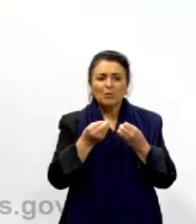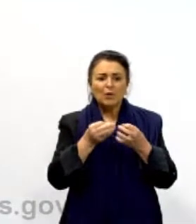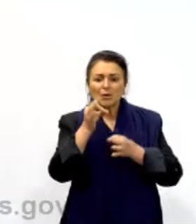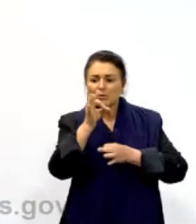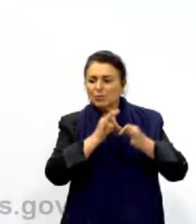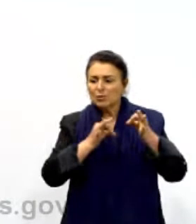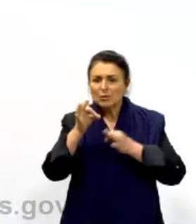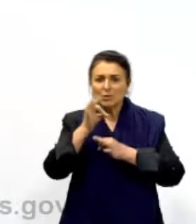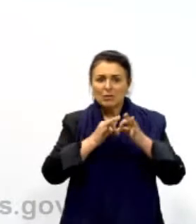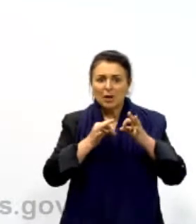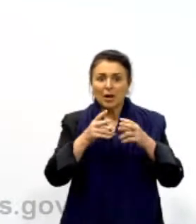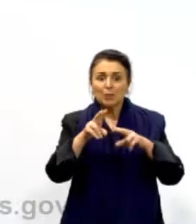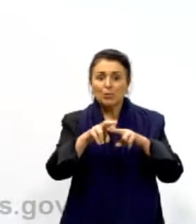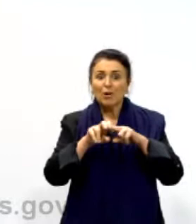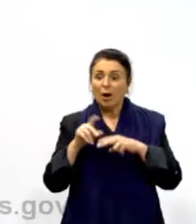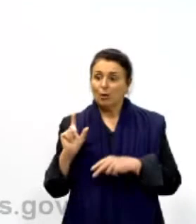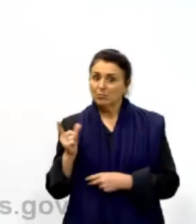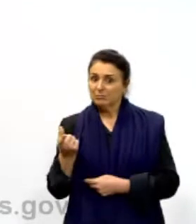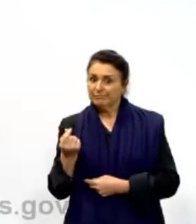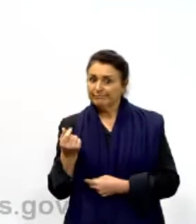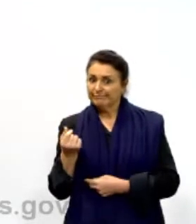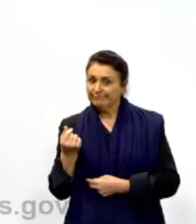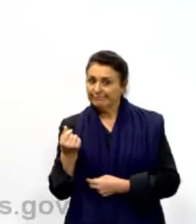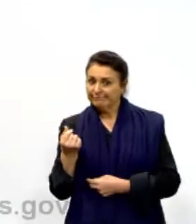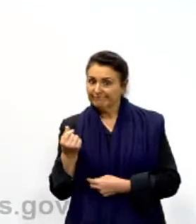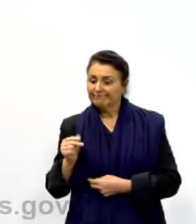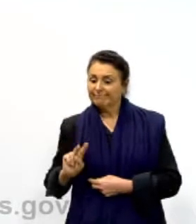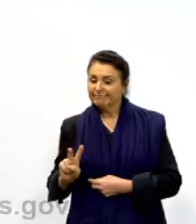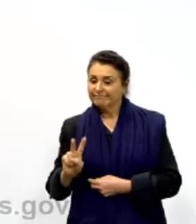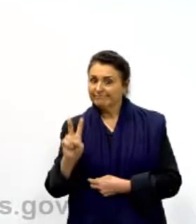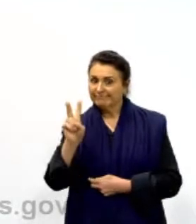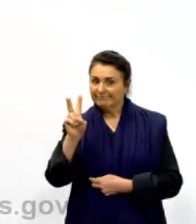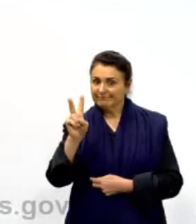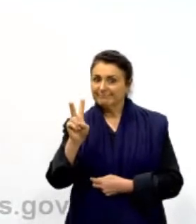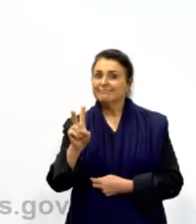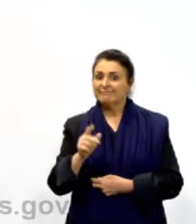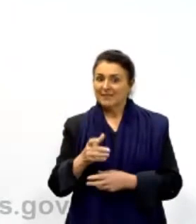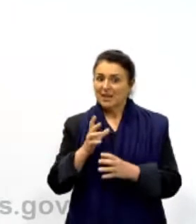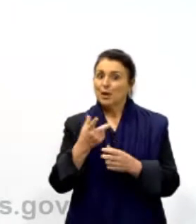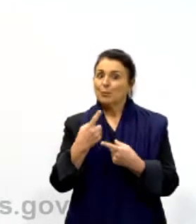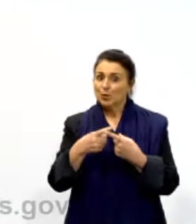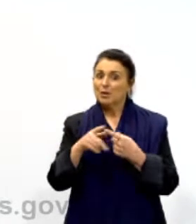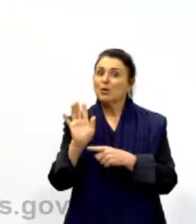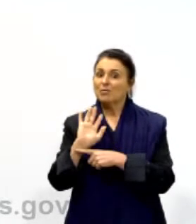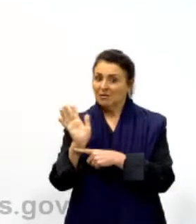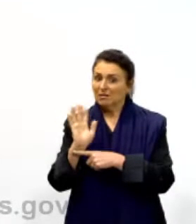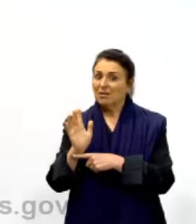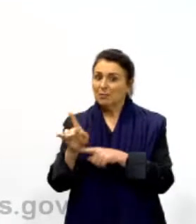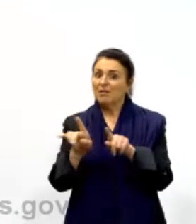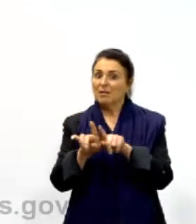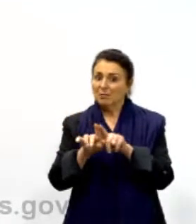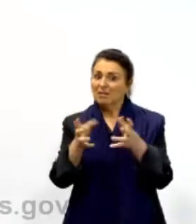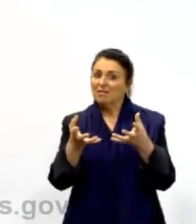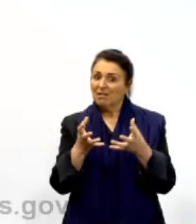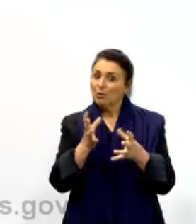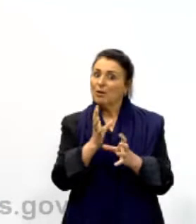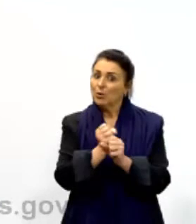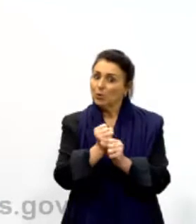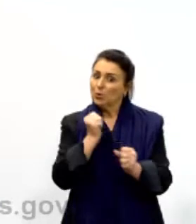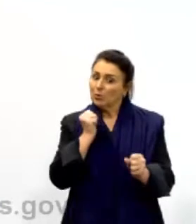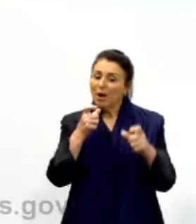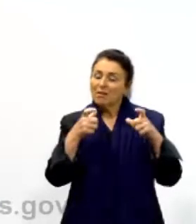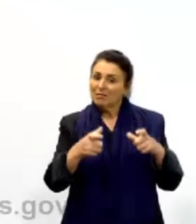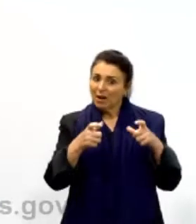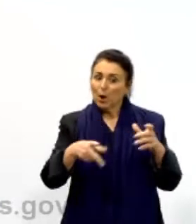valores, né? Ou seja, elas vão privilegiar o lucro porque elas vão ser privadas, tá? Ou